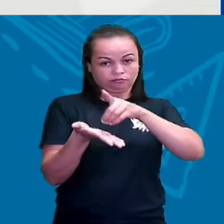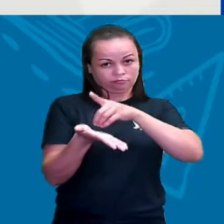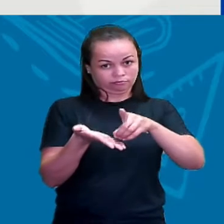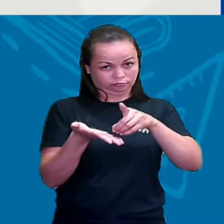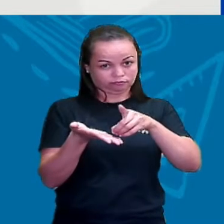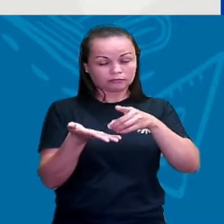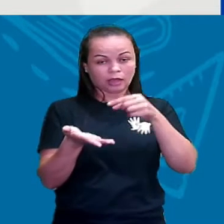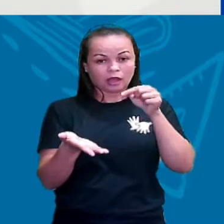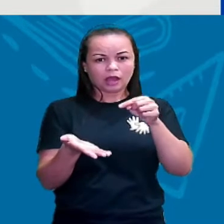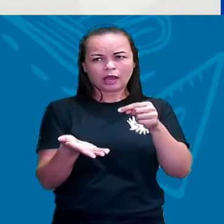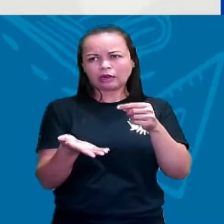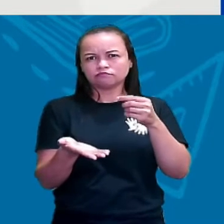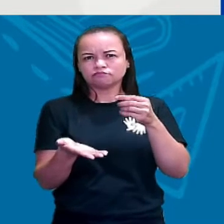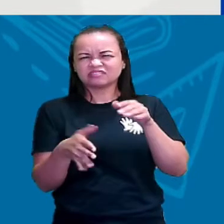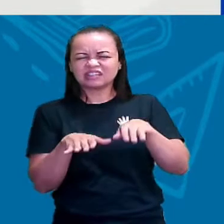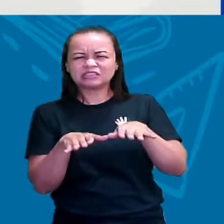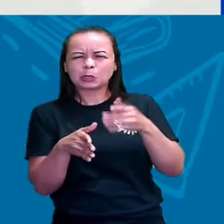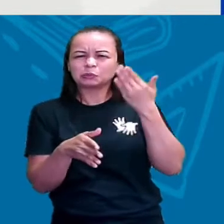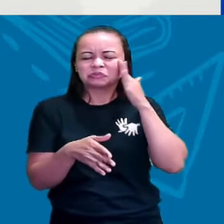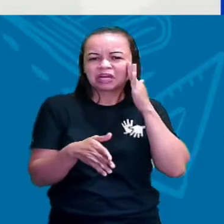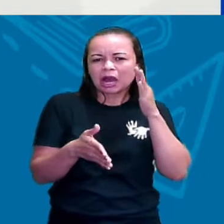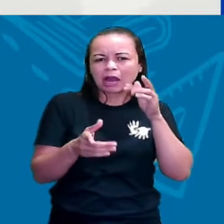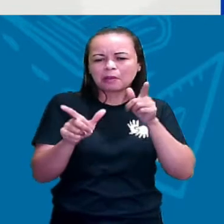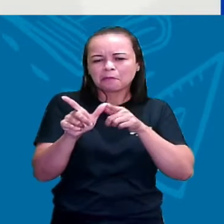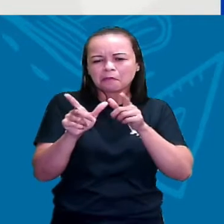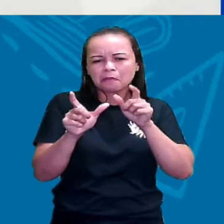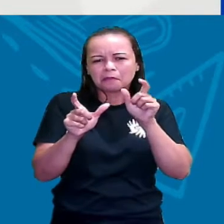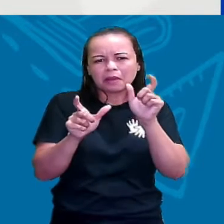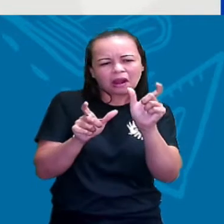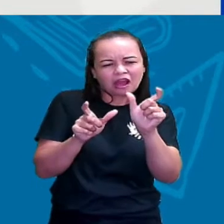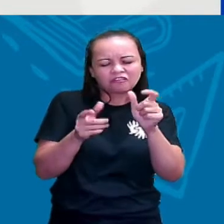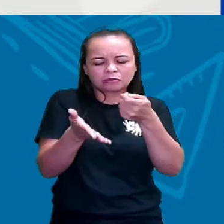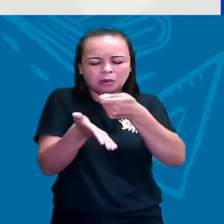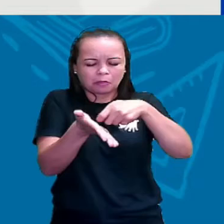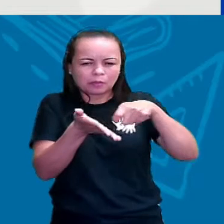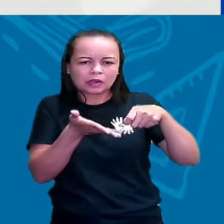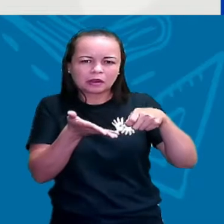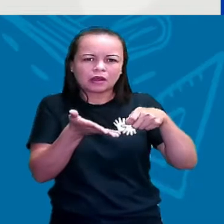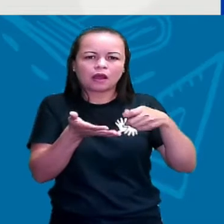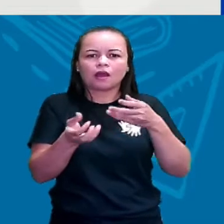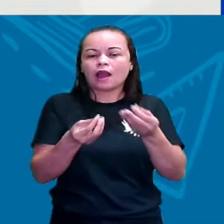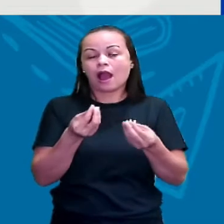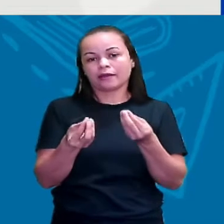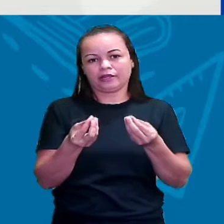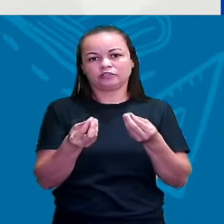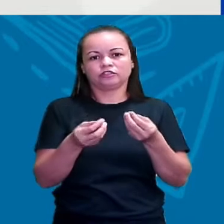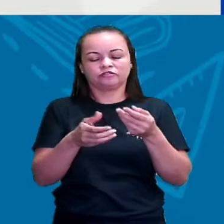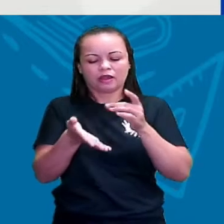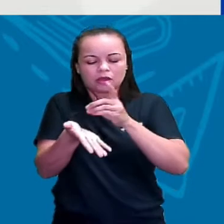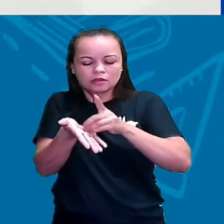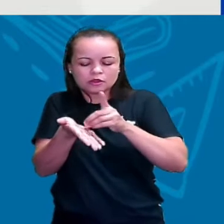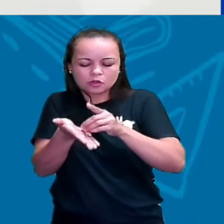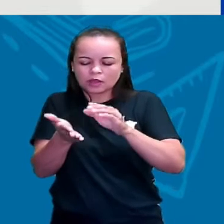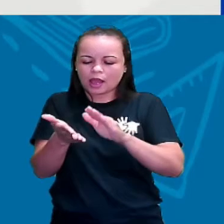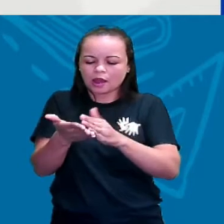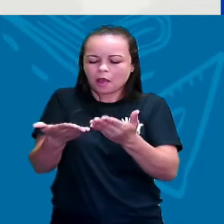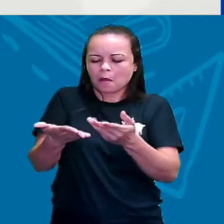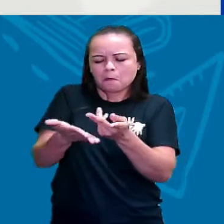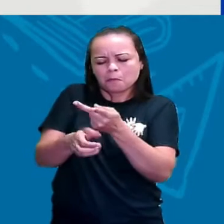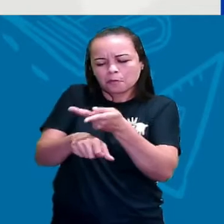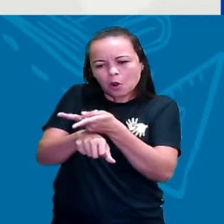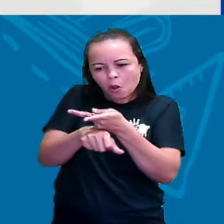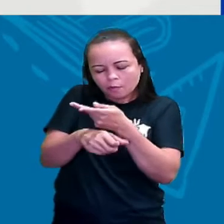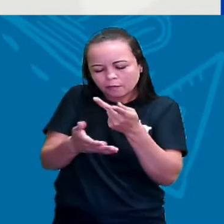gente não sabe como escreve alguma palavrinha. Então, a gente vai lá no dicionário, procura o nome daquela palavra e vê a escrita